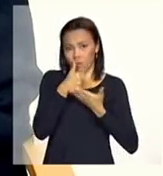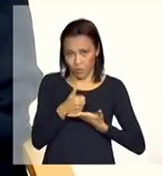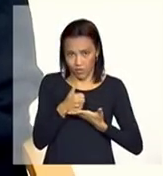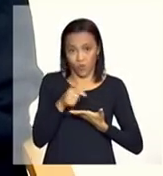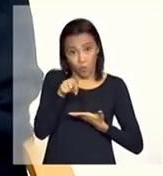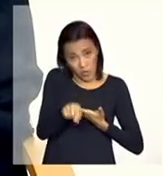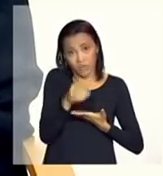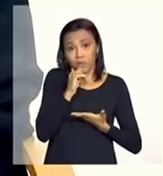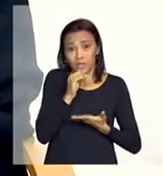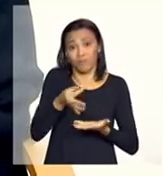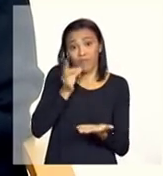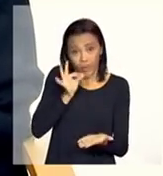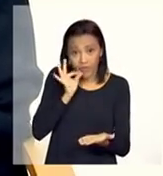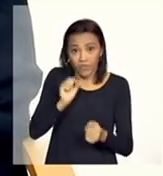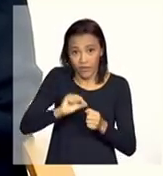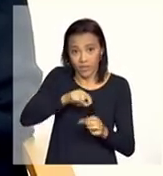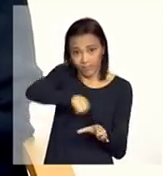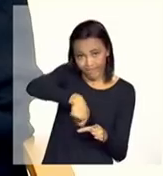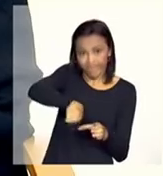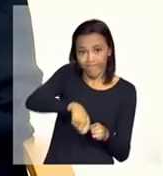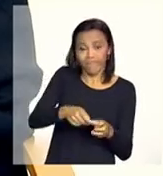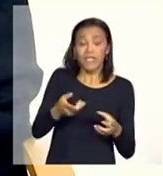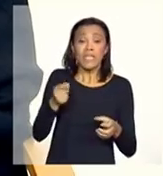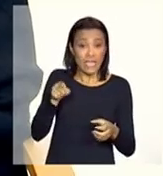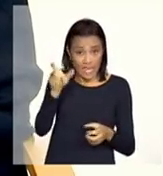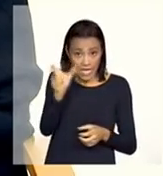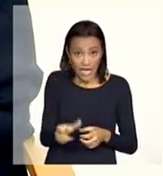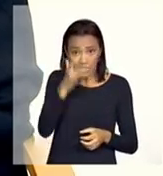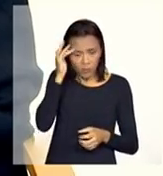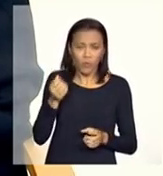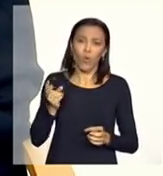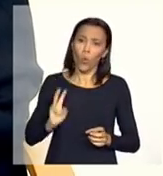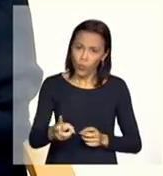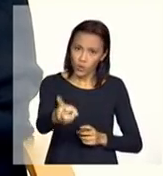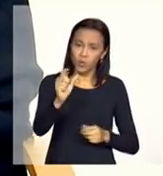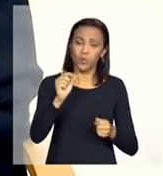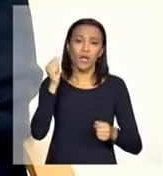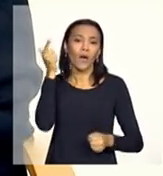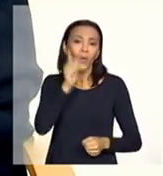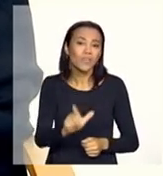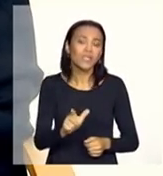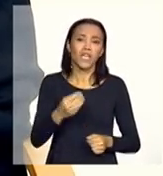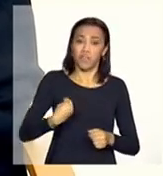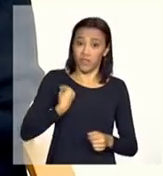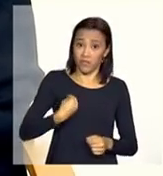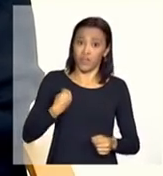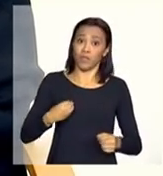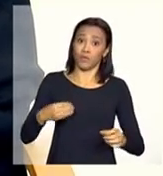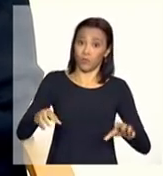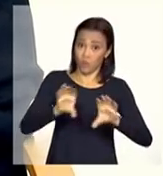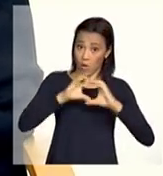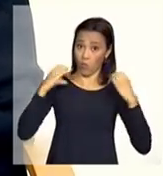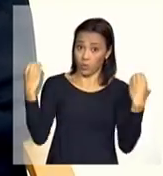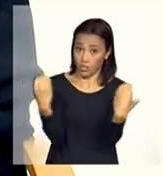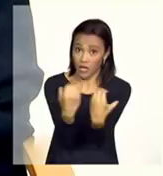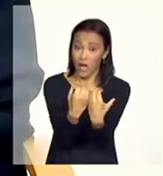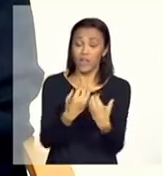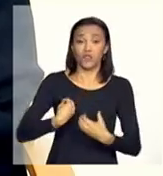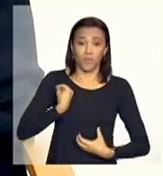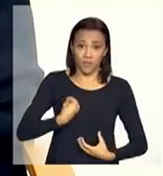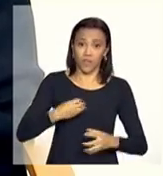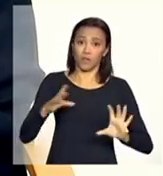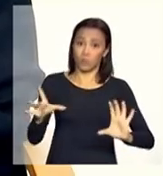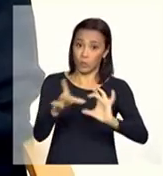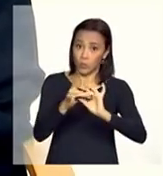essa é a proposta e que elas possam progressivamente vir a alcançar isso, vivendo em comunidade, vivendo em família,